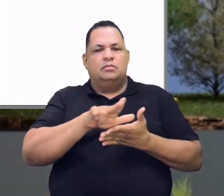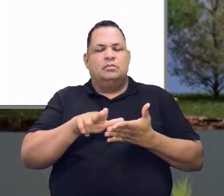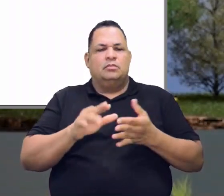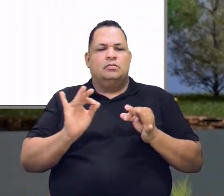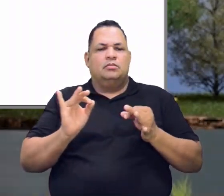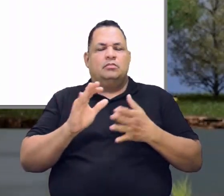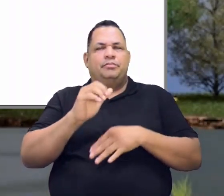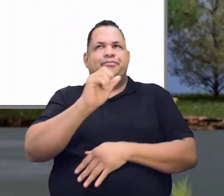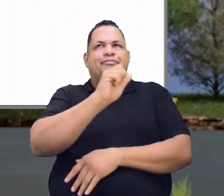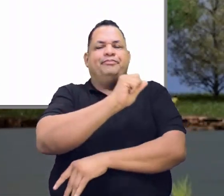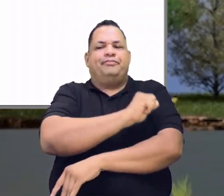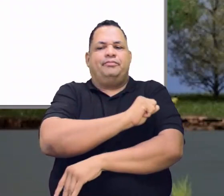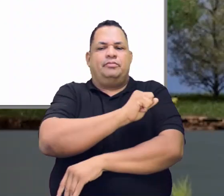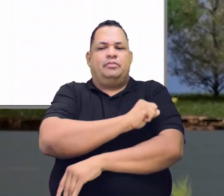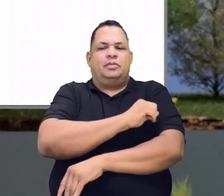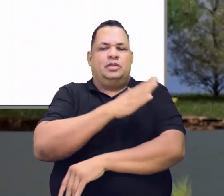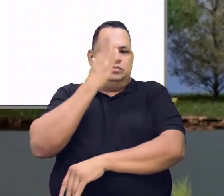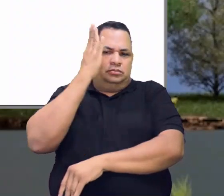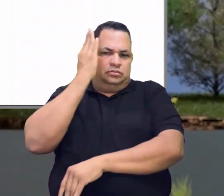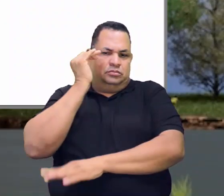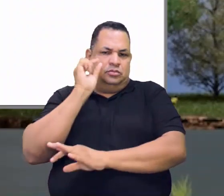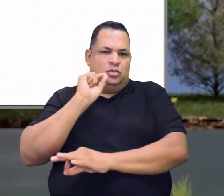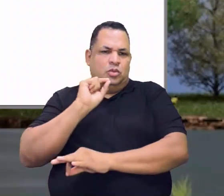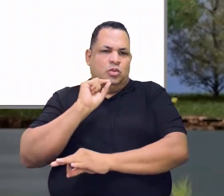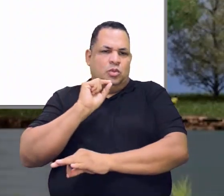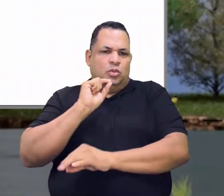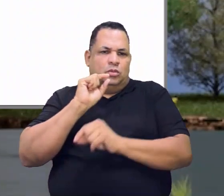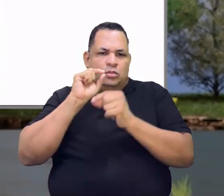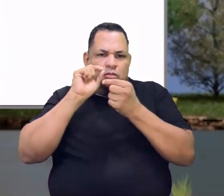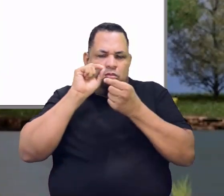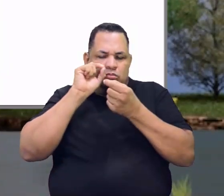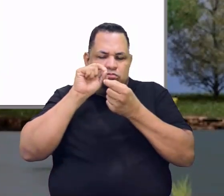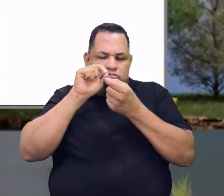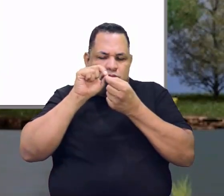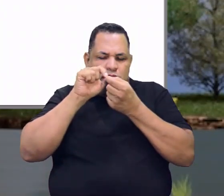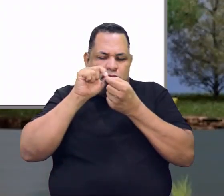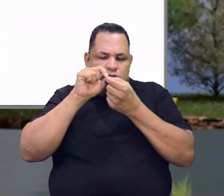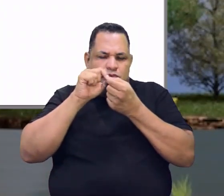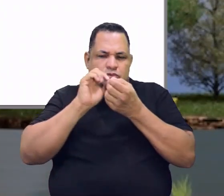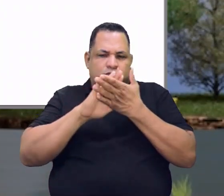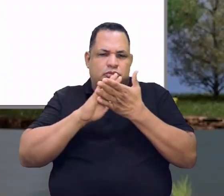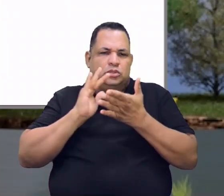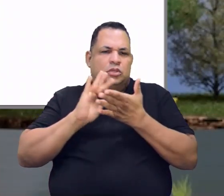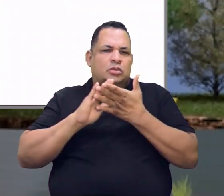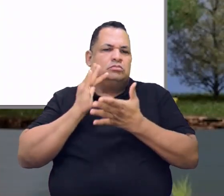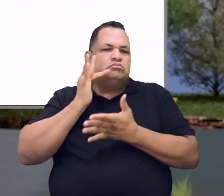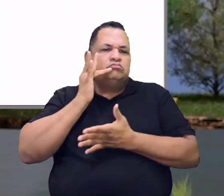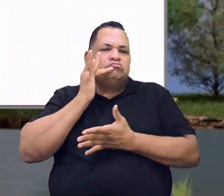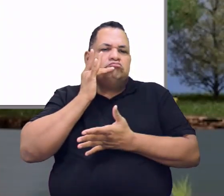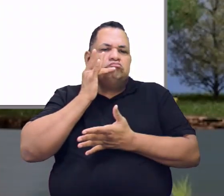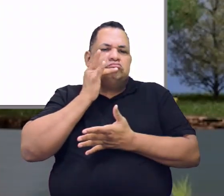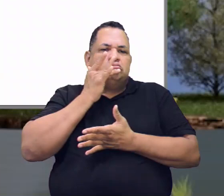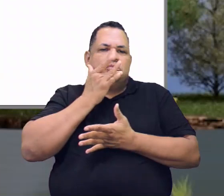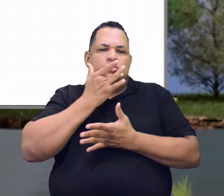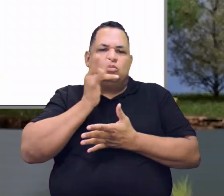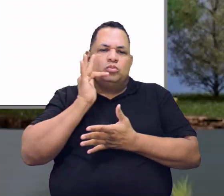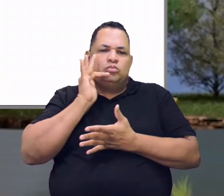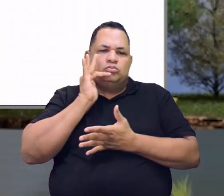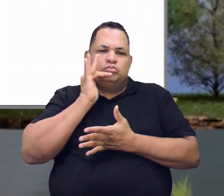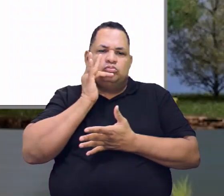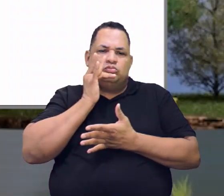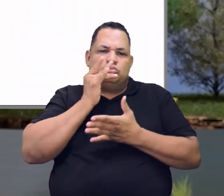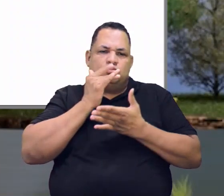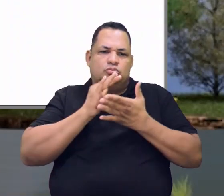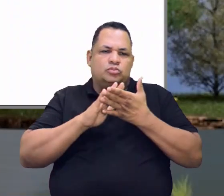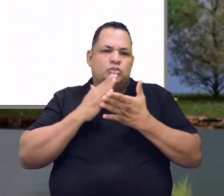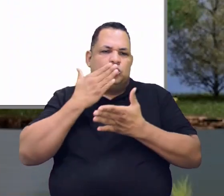aluno, você tem noção do que é um grão de açúcar? Tem, não é? Um grão de